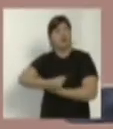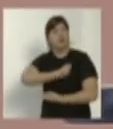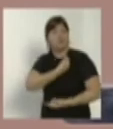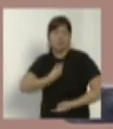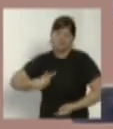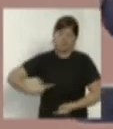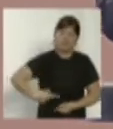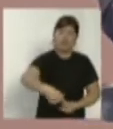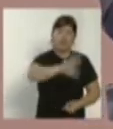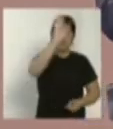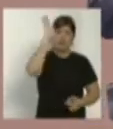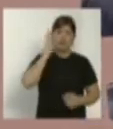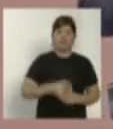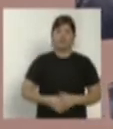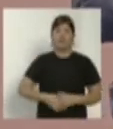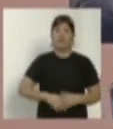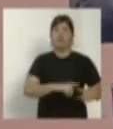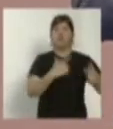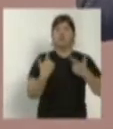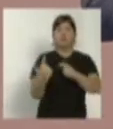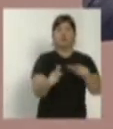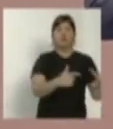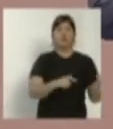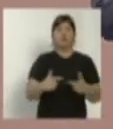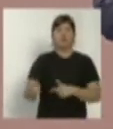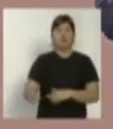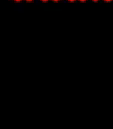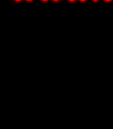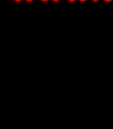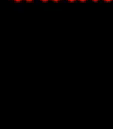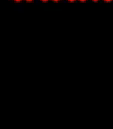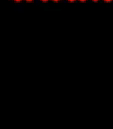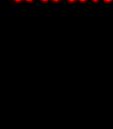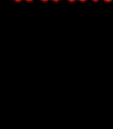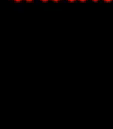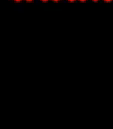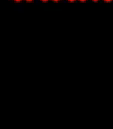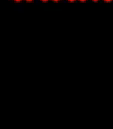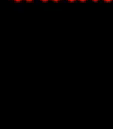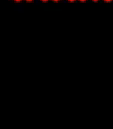em todo lugar. Bem. Tchau. Tchau.